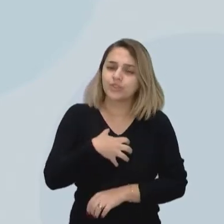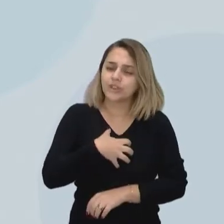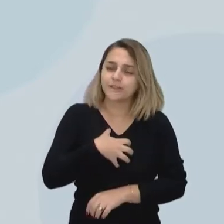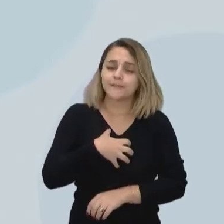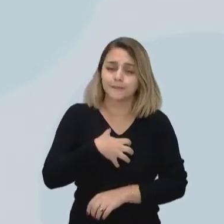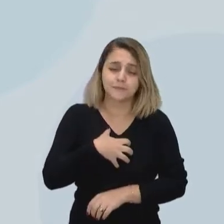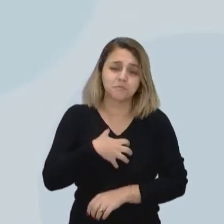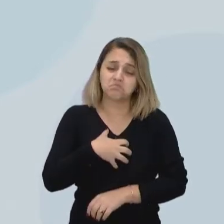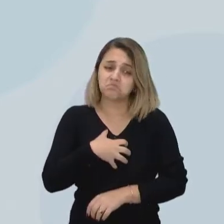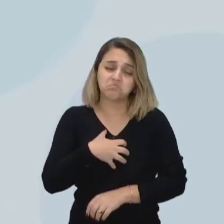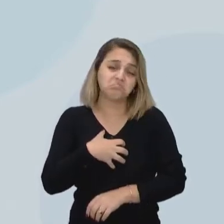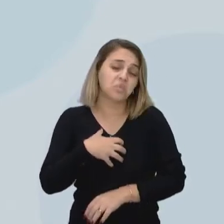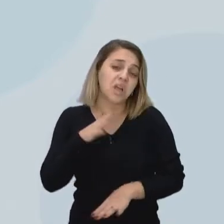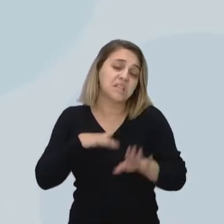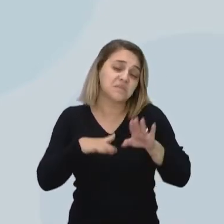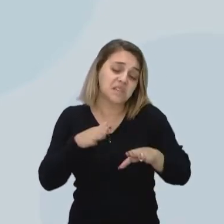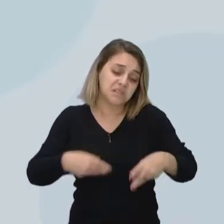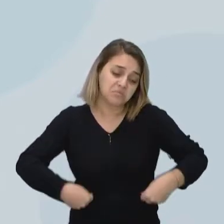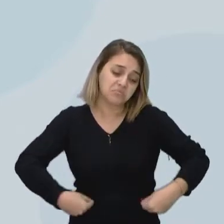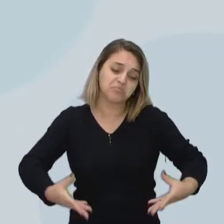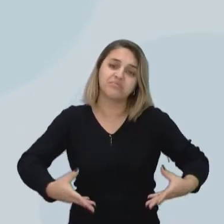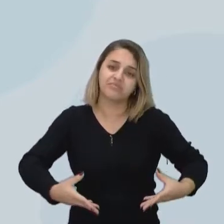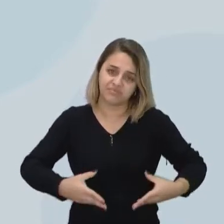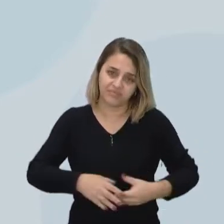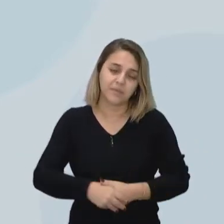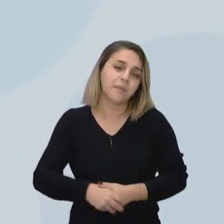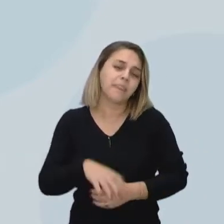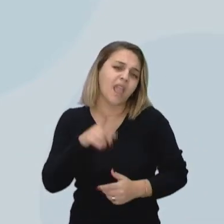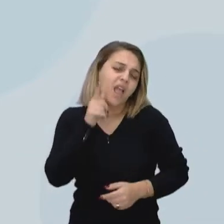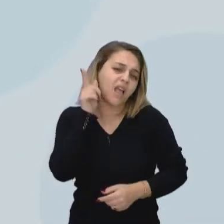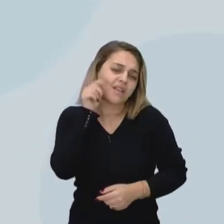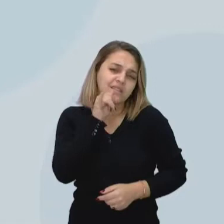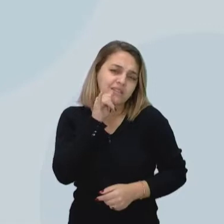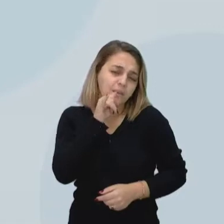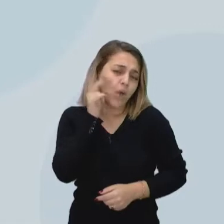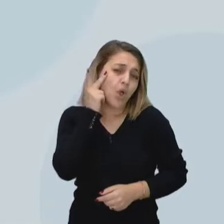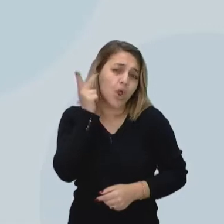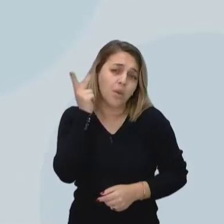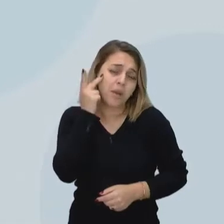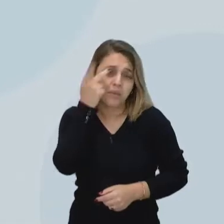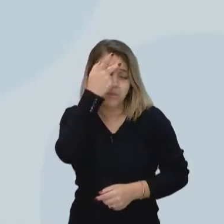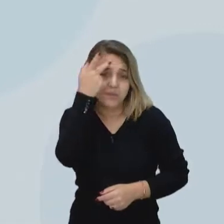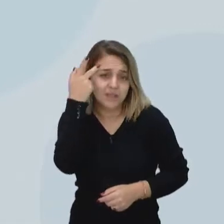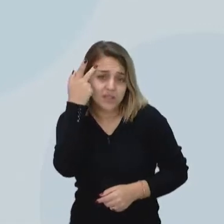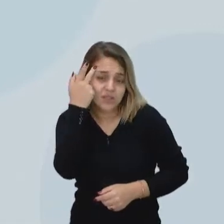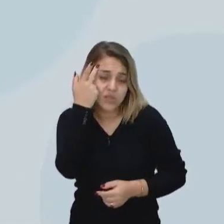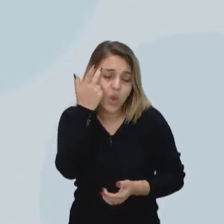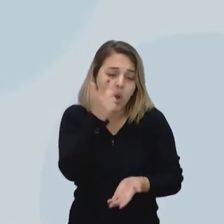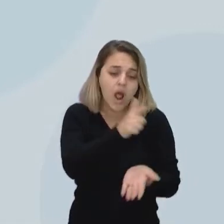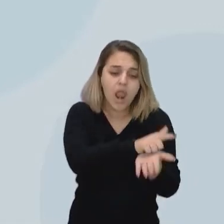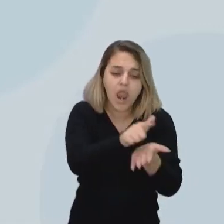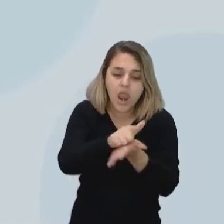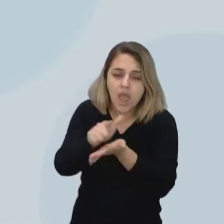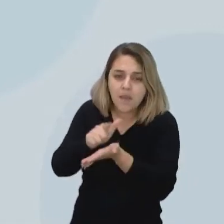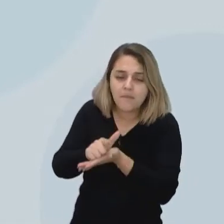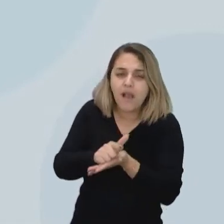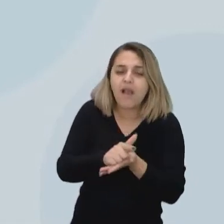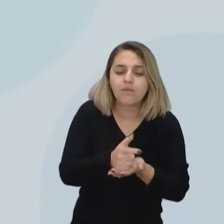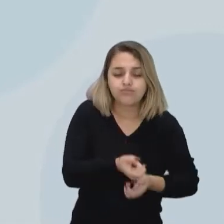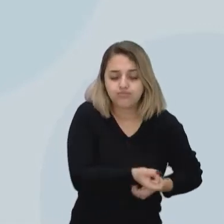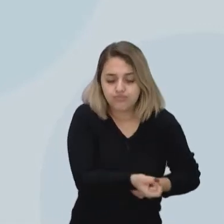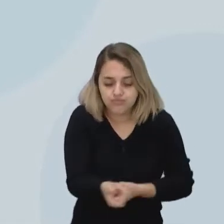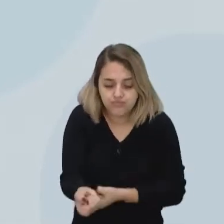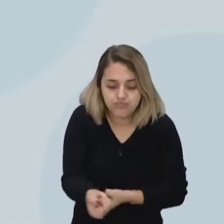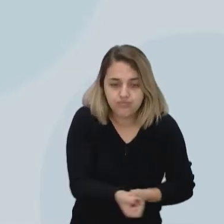necessidade. Por exemplo, é comum as pessoas lavarem a calçada, lavarem o carro,